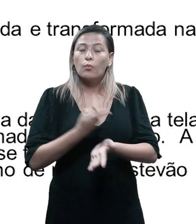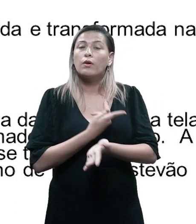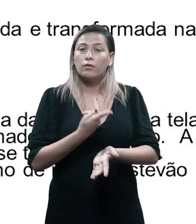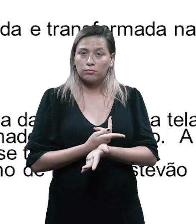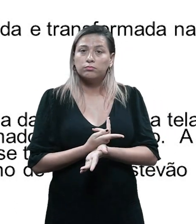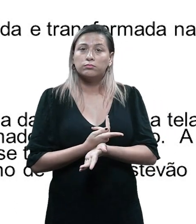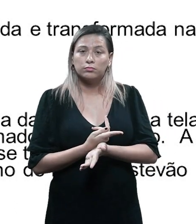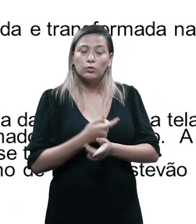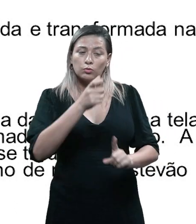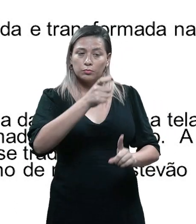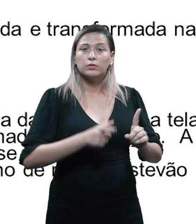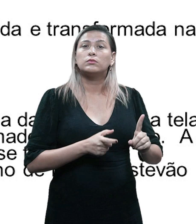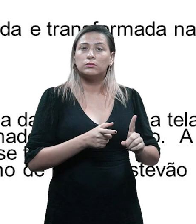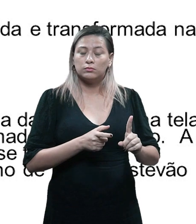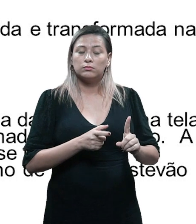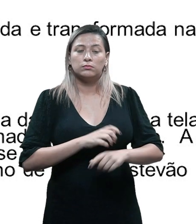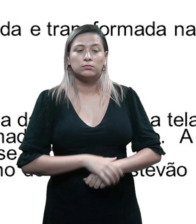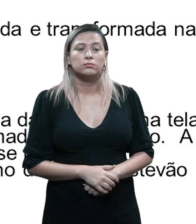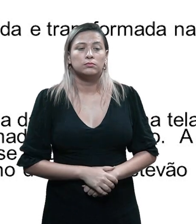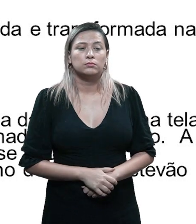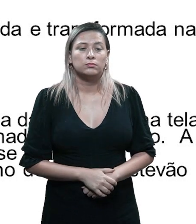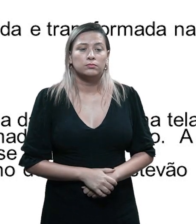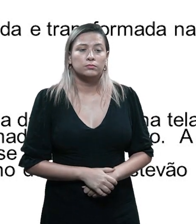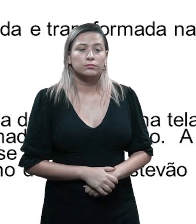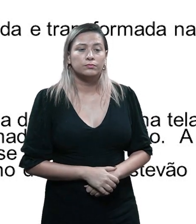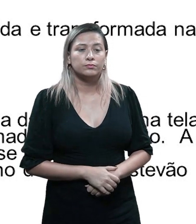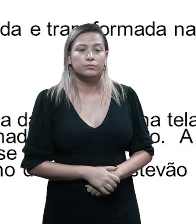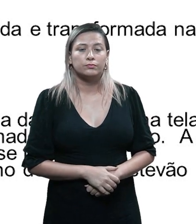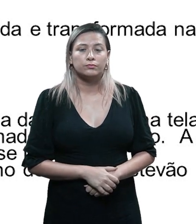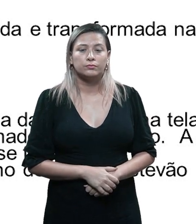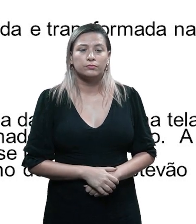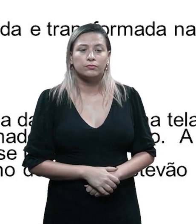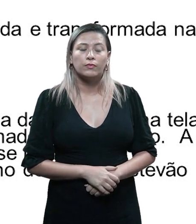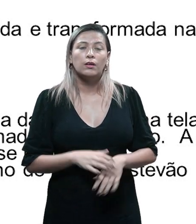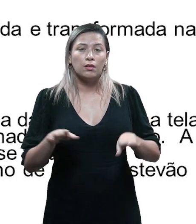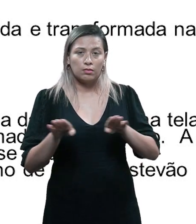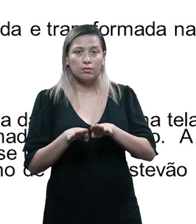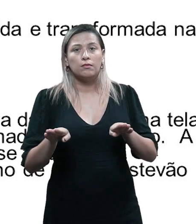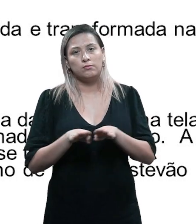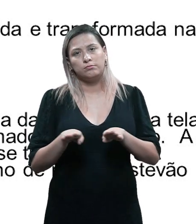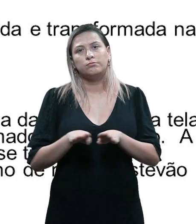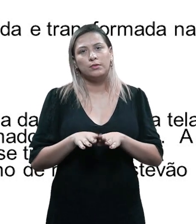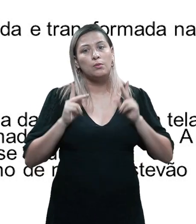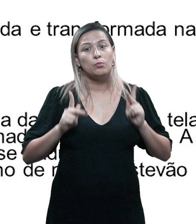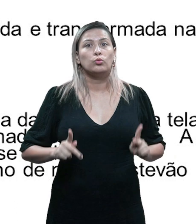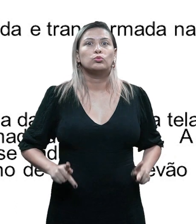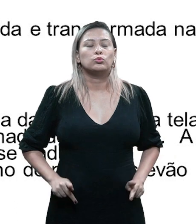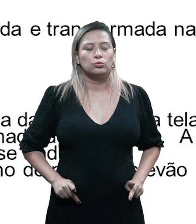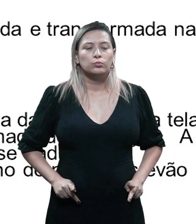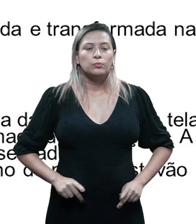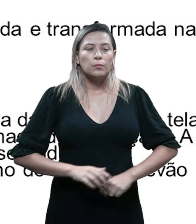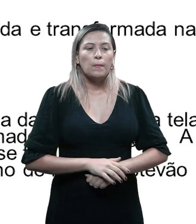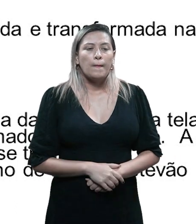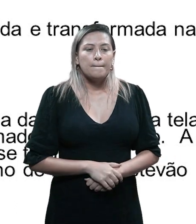personagem, qual a grande mancada que ele dá, qual é o gesto redentor que resgata esse personagem,